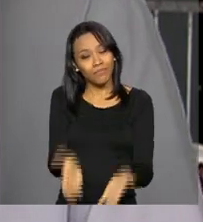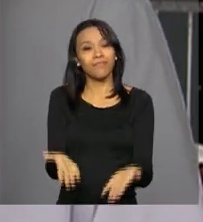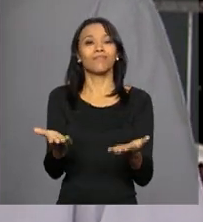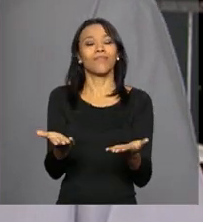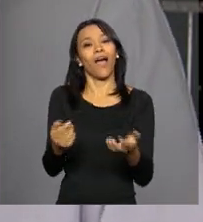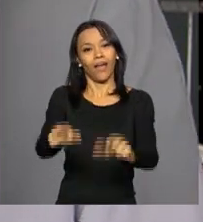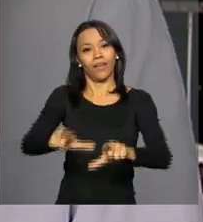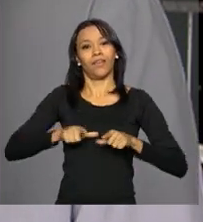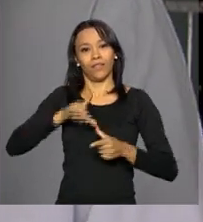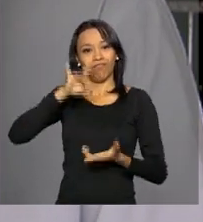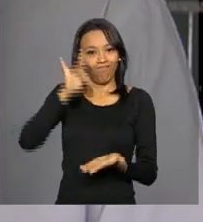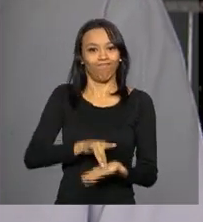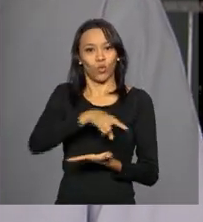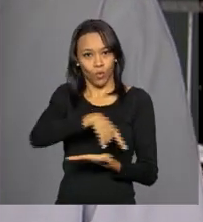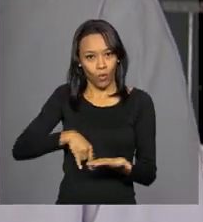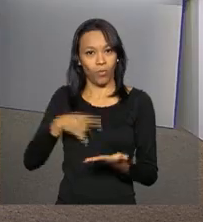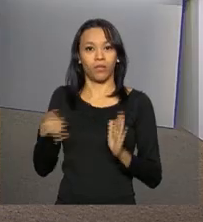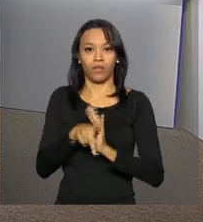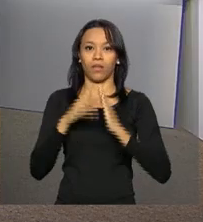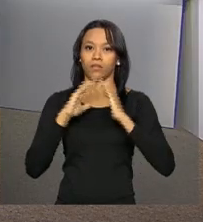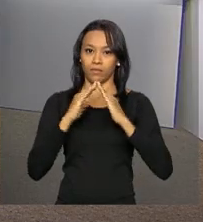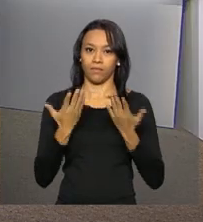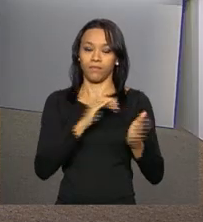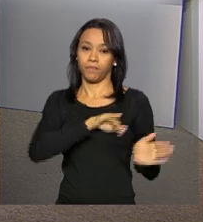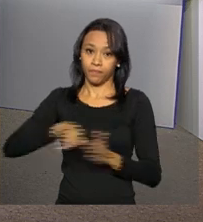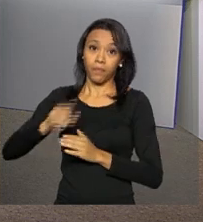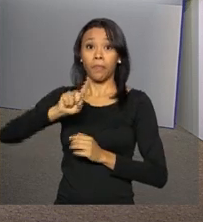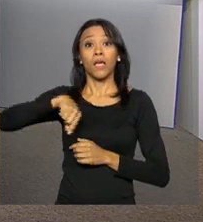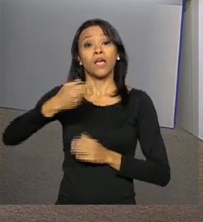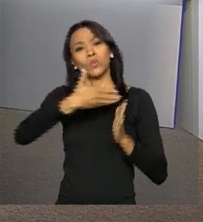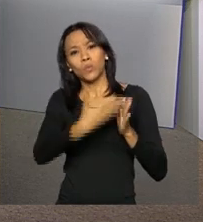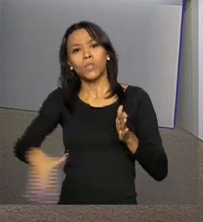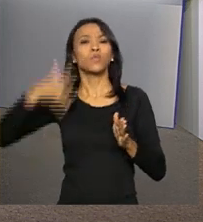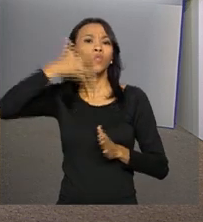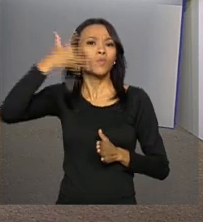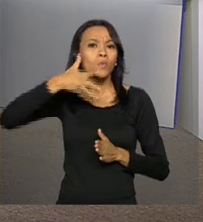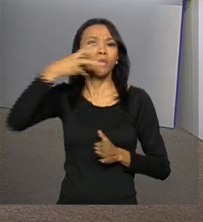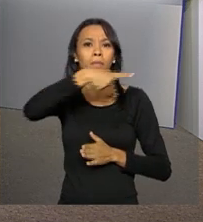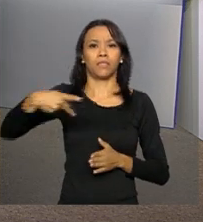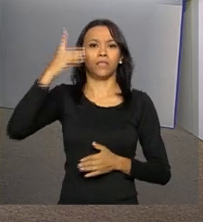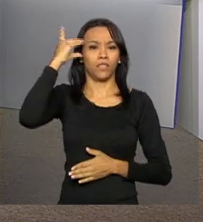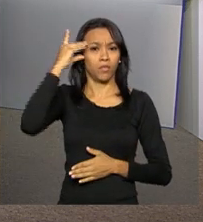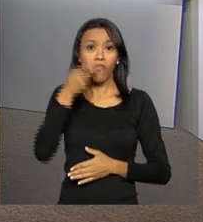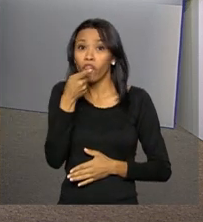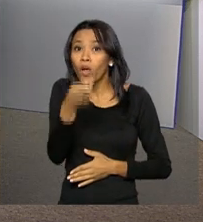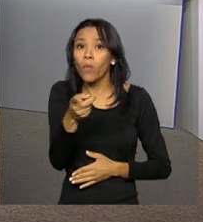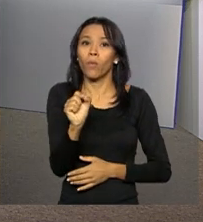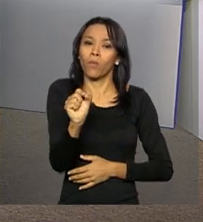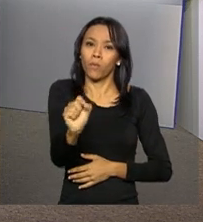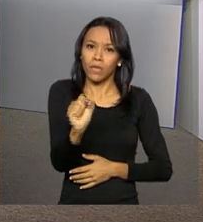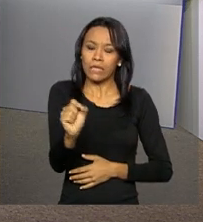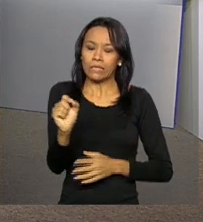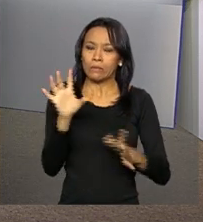a escritura definitiva deste imóvel. E durante o discurso em Caxias do Sul, a presidenta Dilma Rousseff falou sobre o